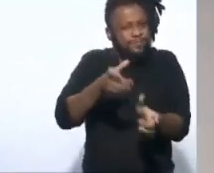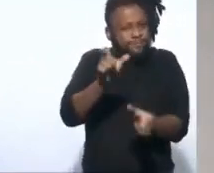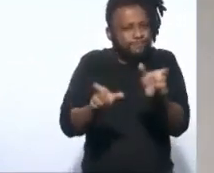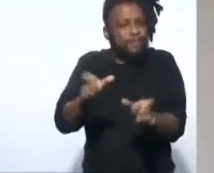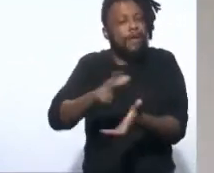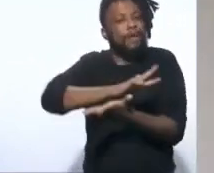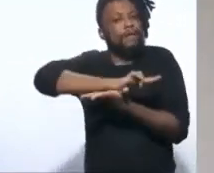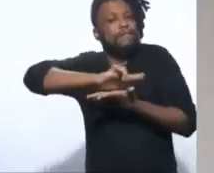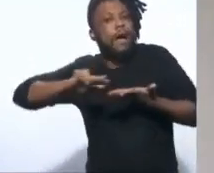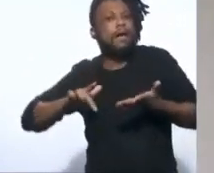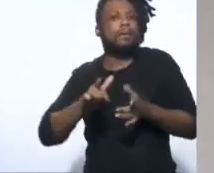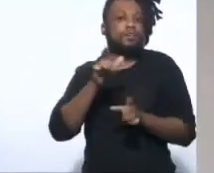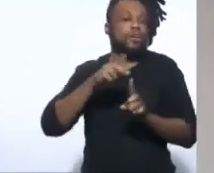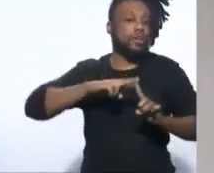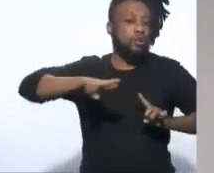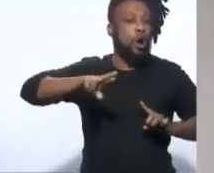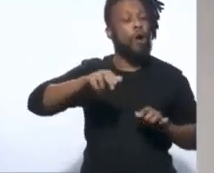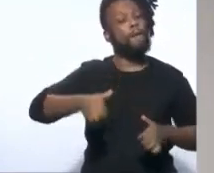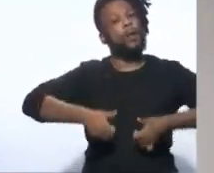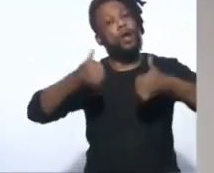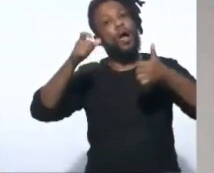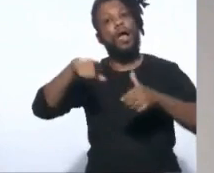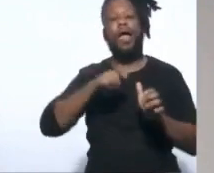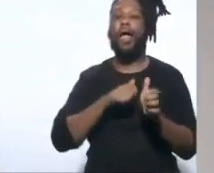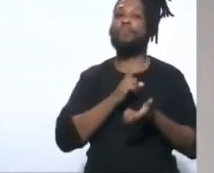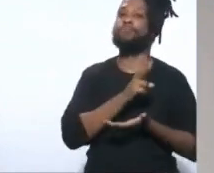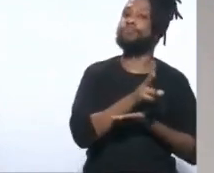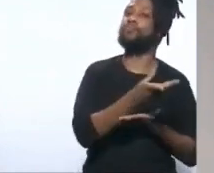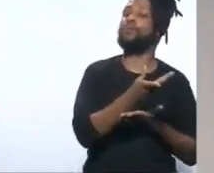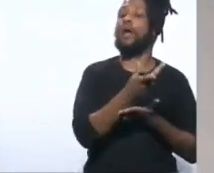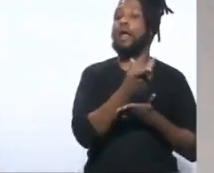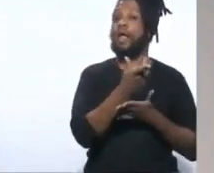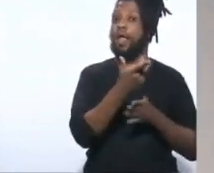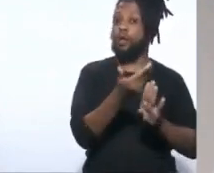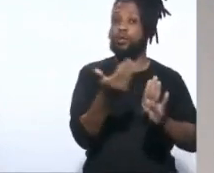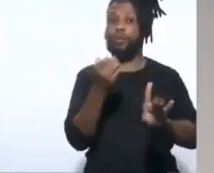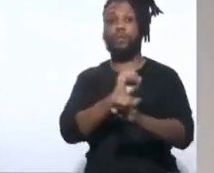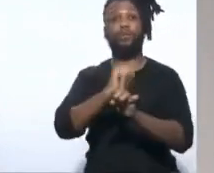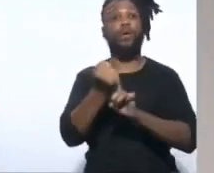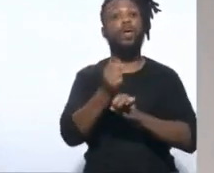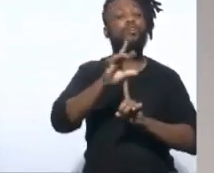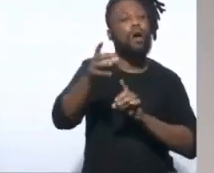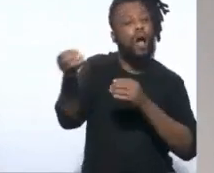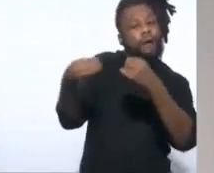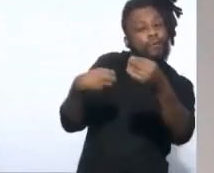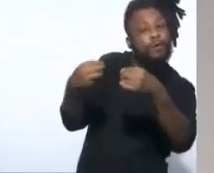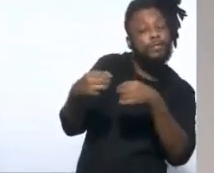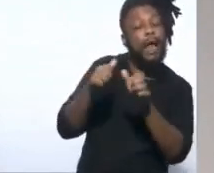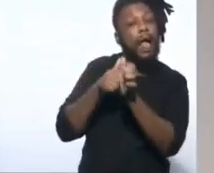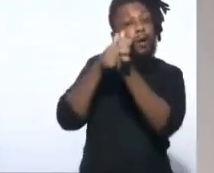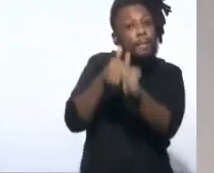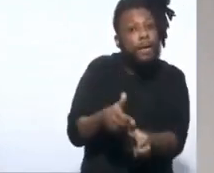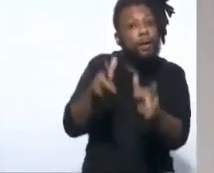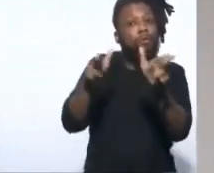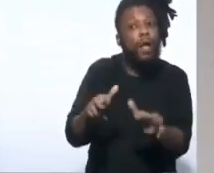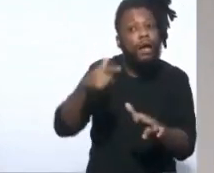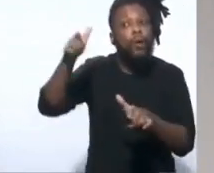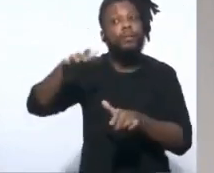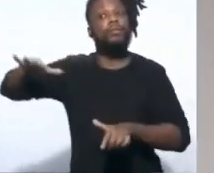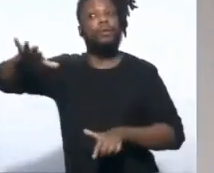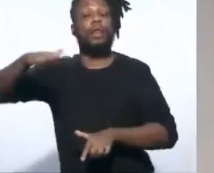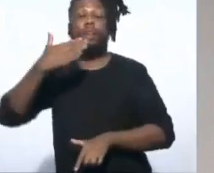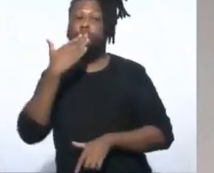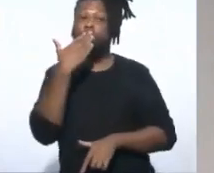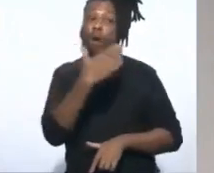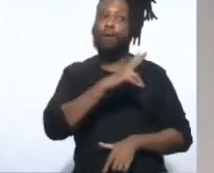o melhor é manter o isolamento social e só afrouxar quando for afrouxado as medidas para outras áreas. Fazer uma particularidade